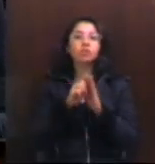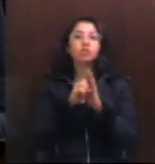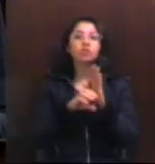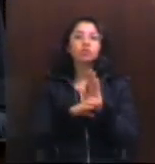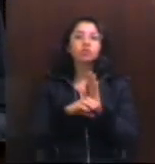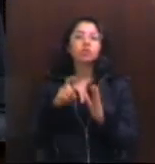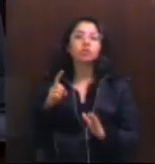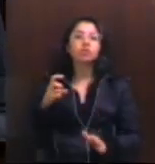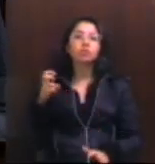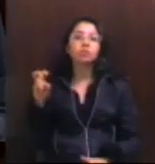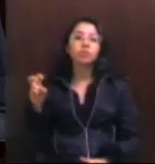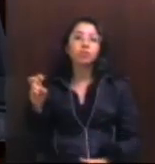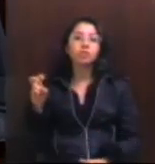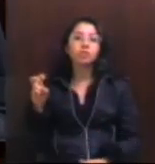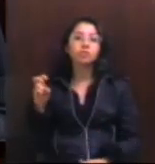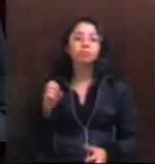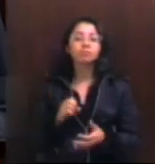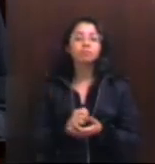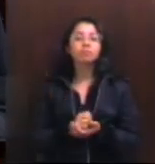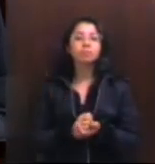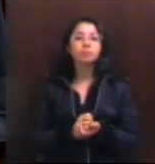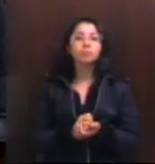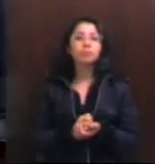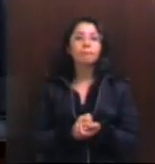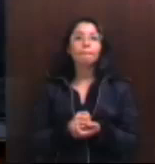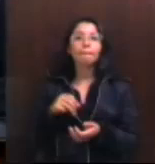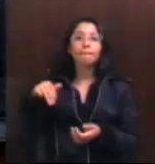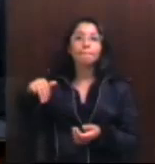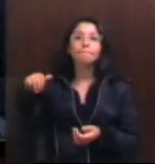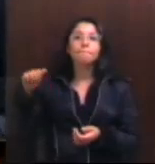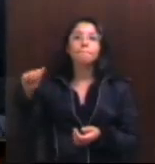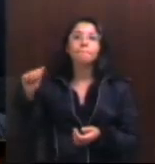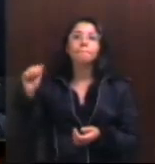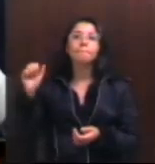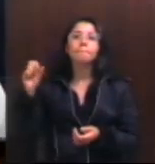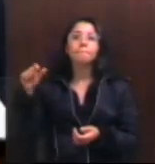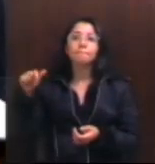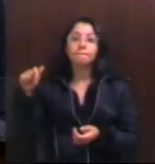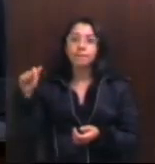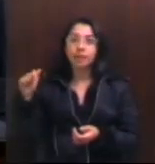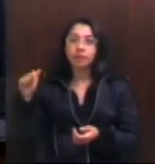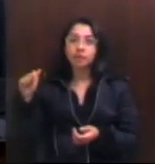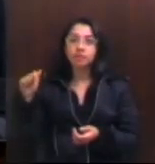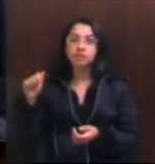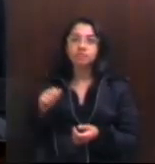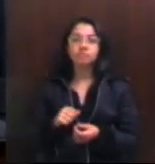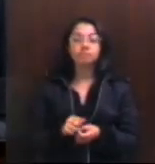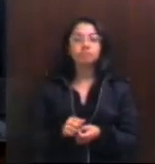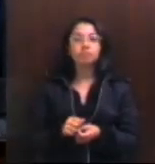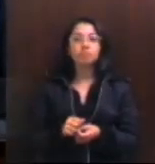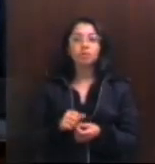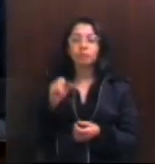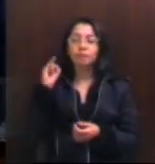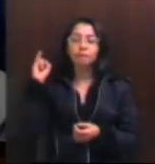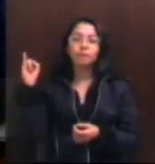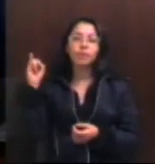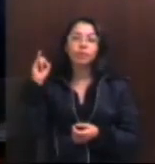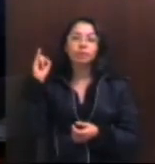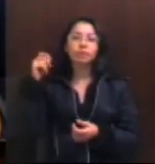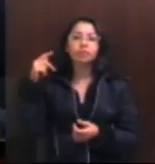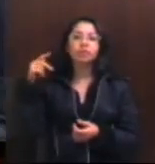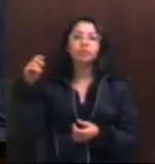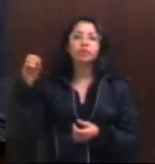deputada Jussara Matsu Bachu, foi um grande poeta japonês e os orientais